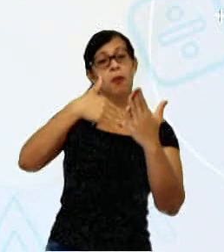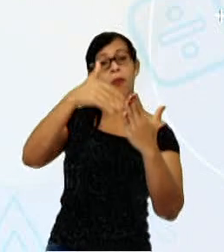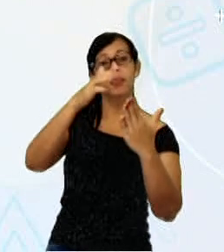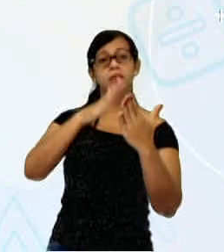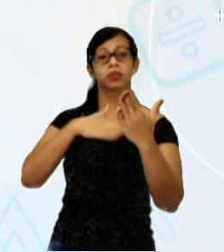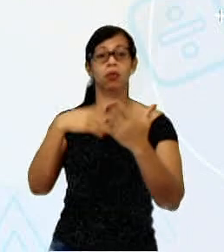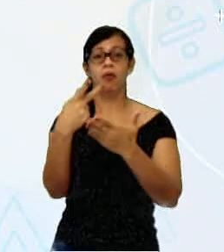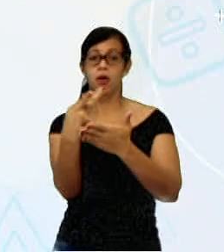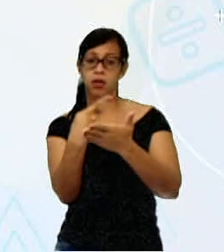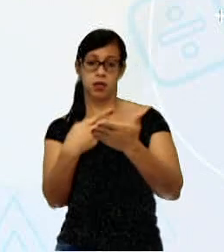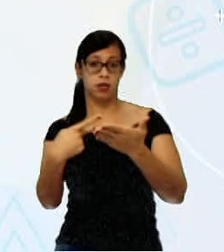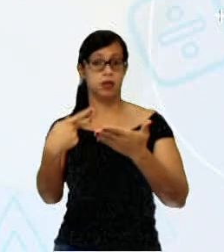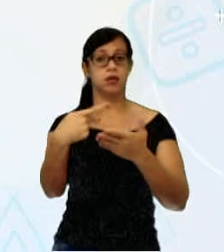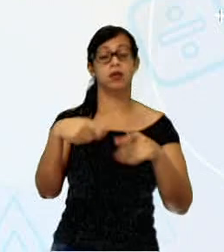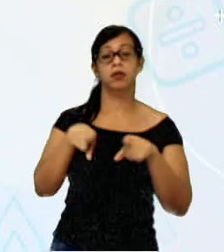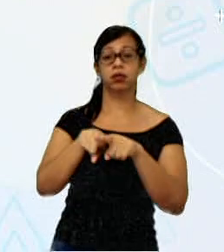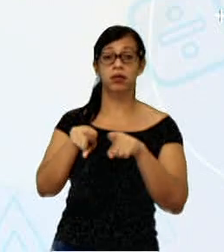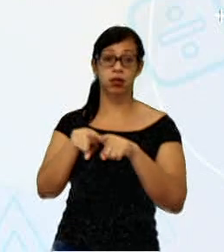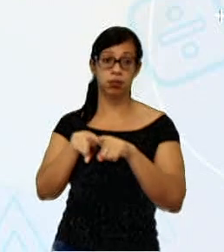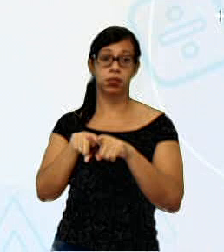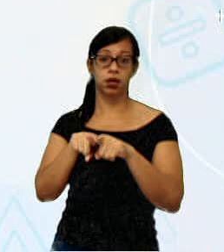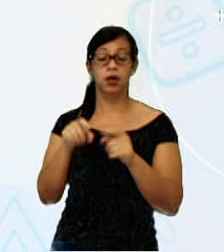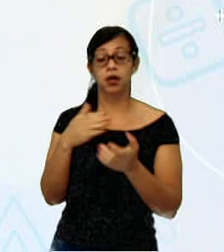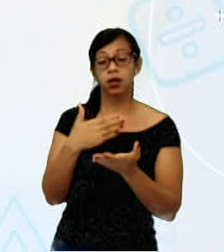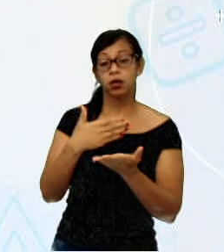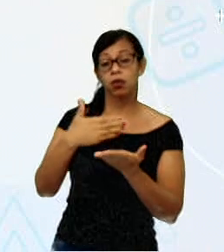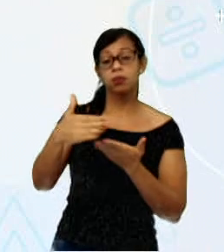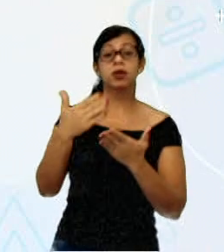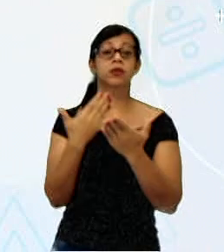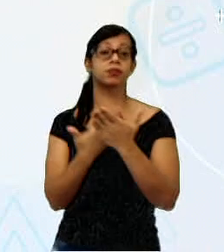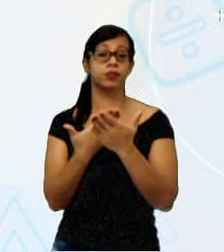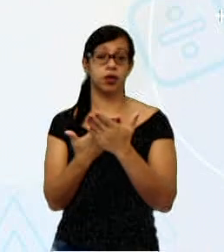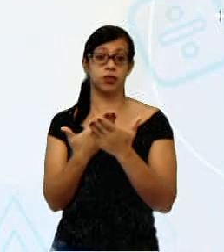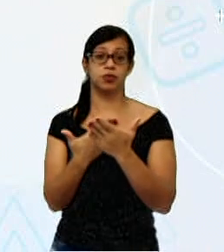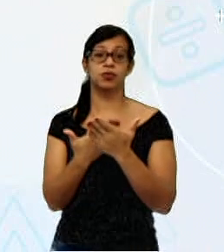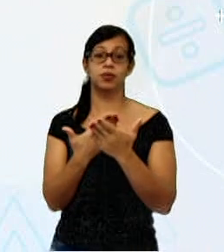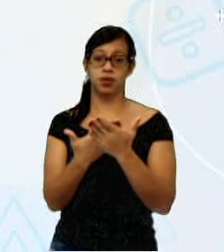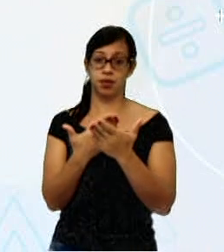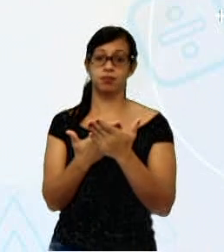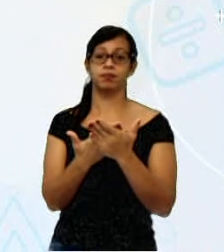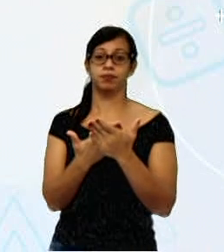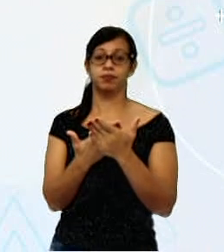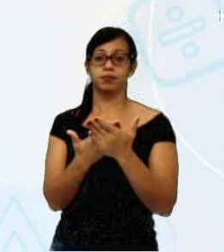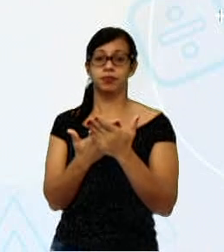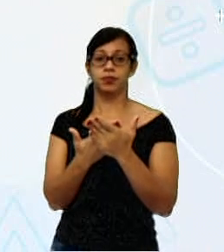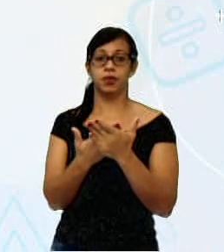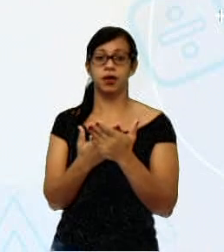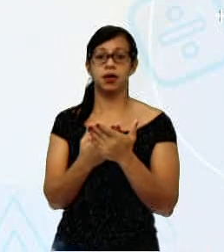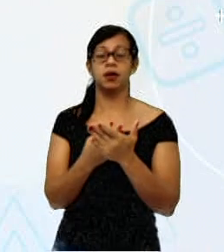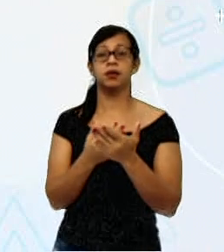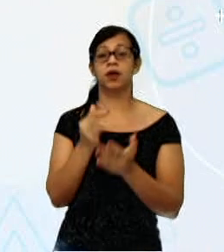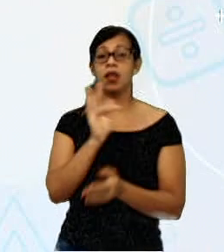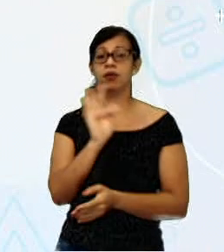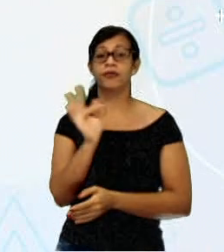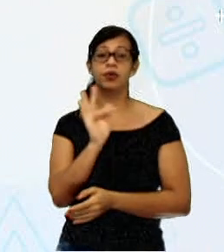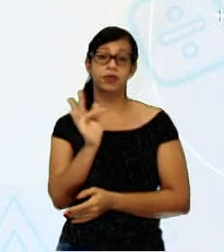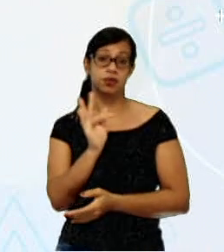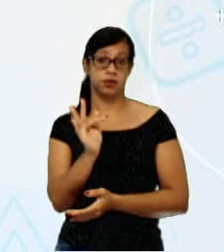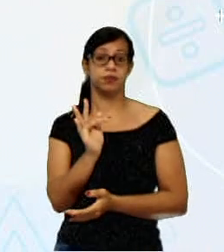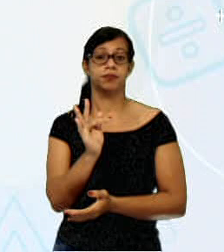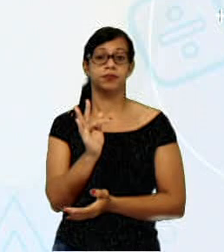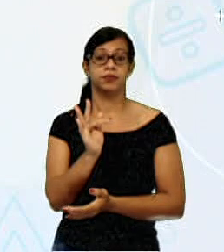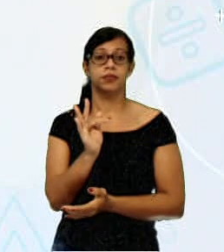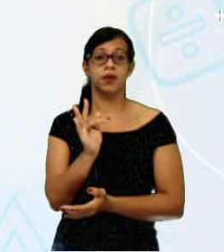1972. Aí, ele ganhou uma bolsa do estudo do governo francês e vai para Paris estudar